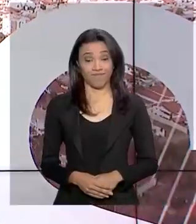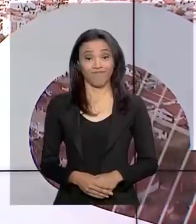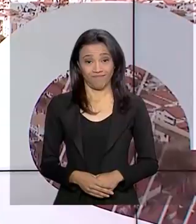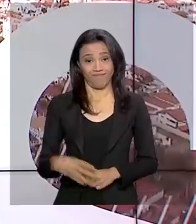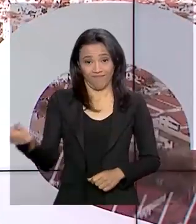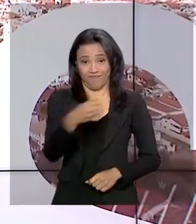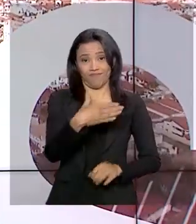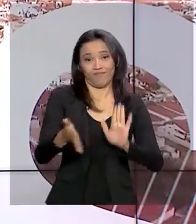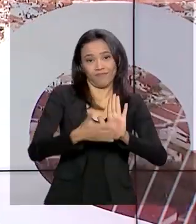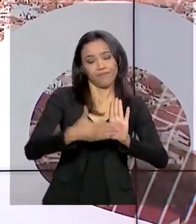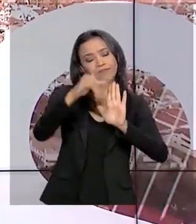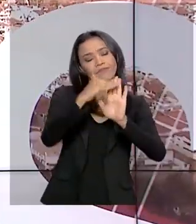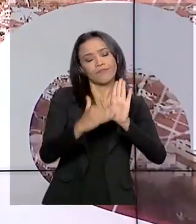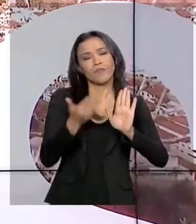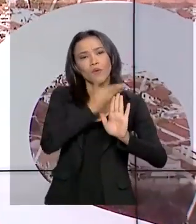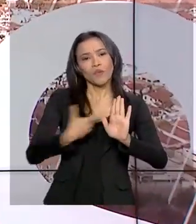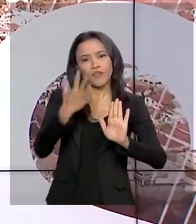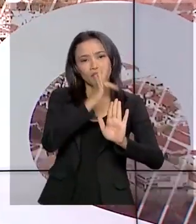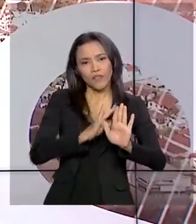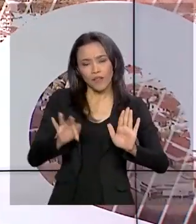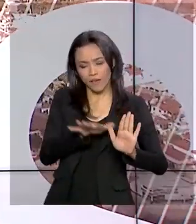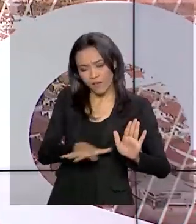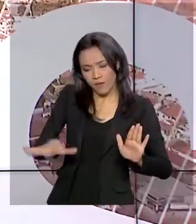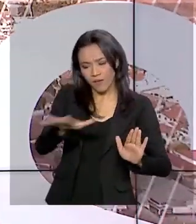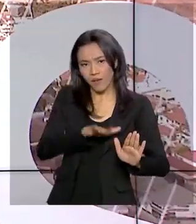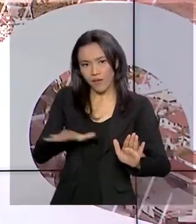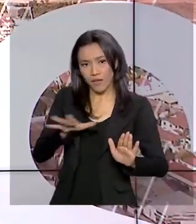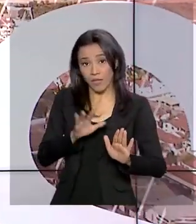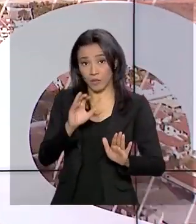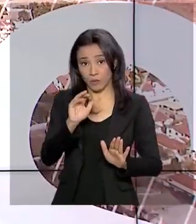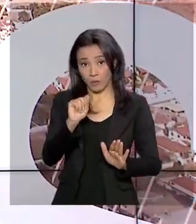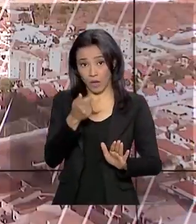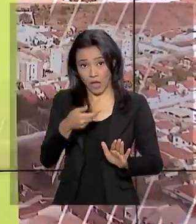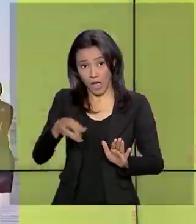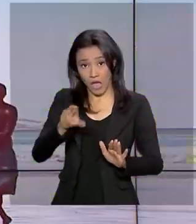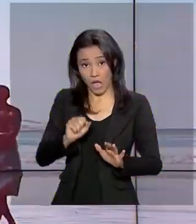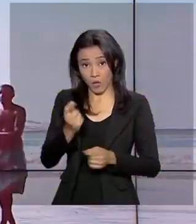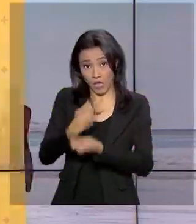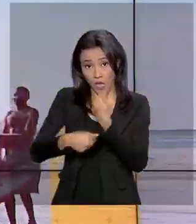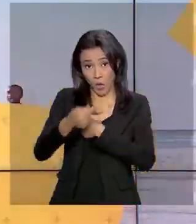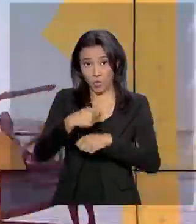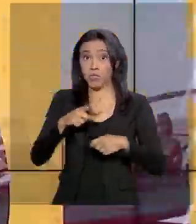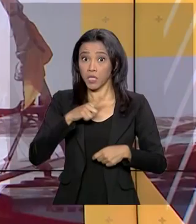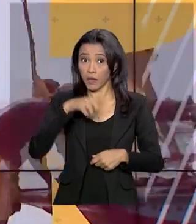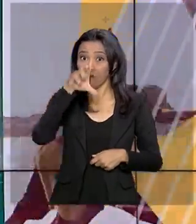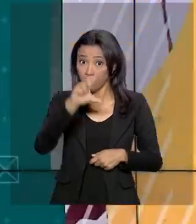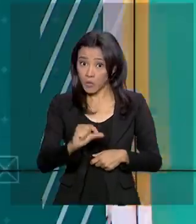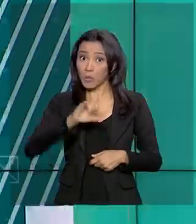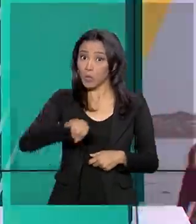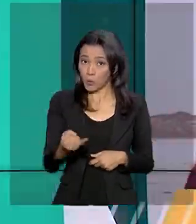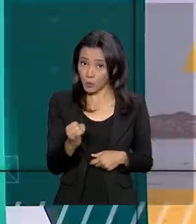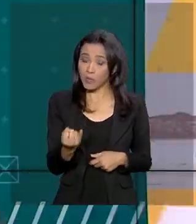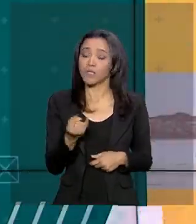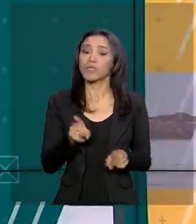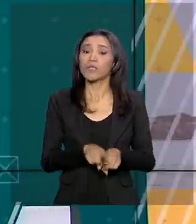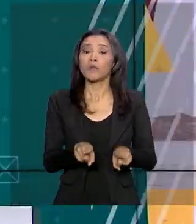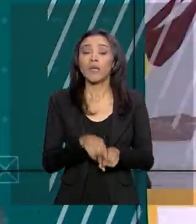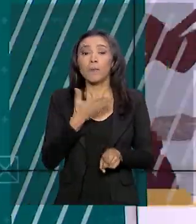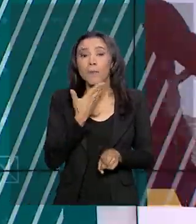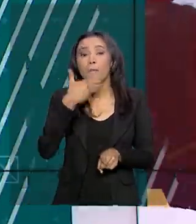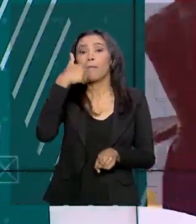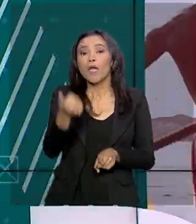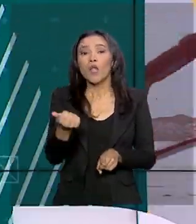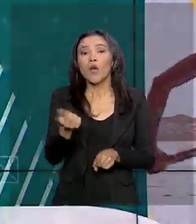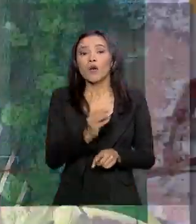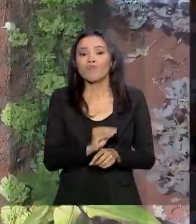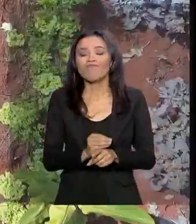medidas do governo federal para o agronegócio prevêem a redução de taxas de juros e melhor distribuição do crédito rural.